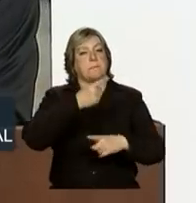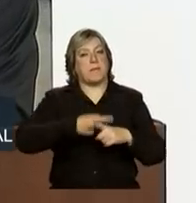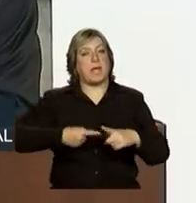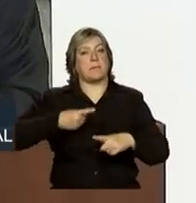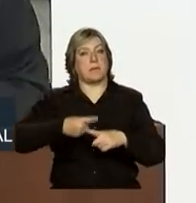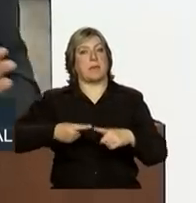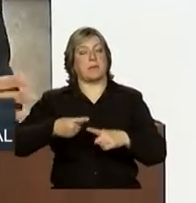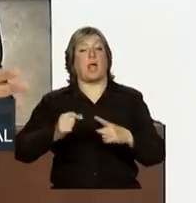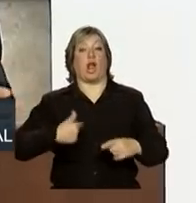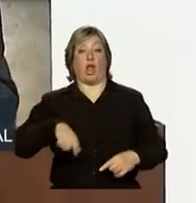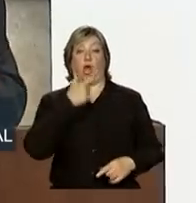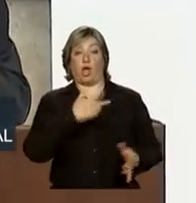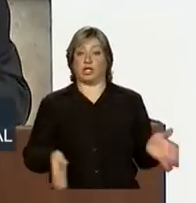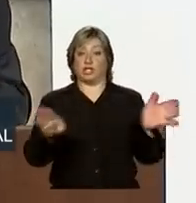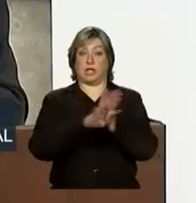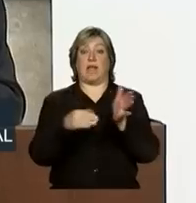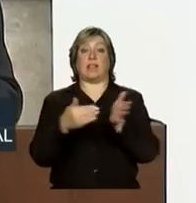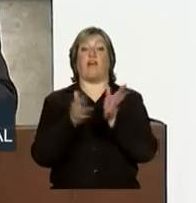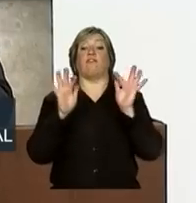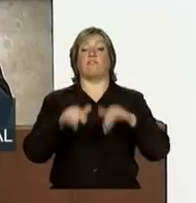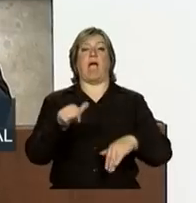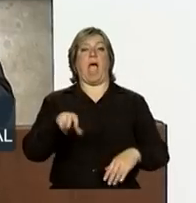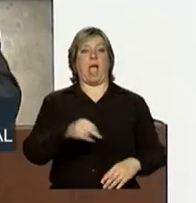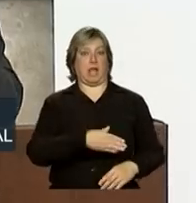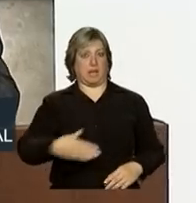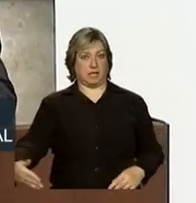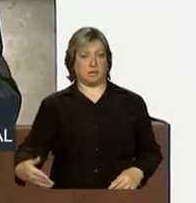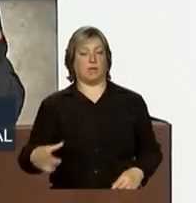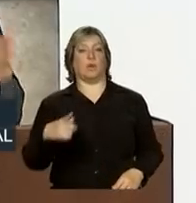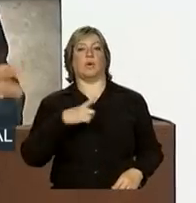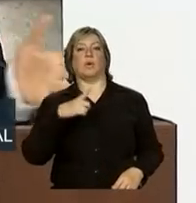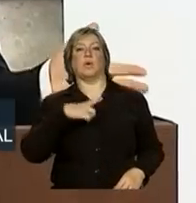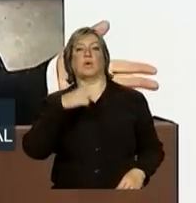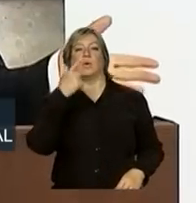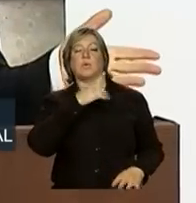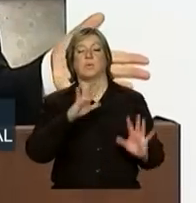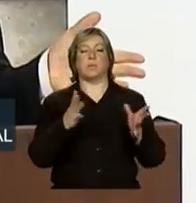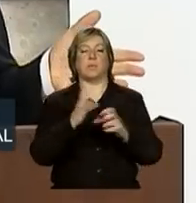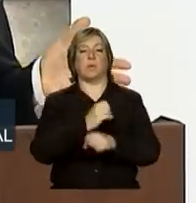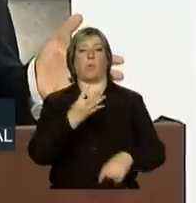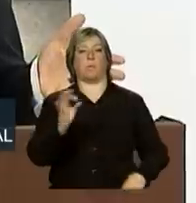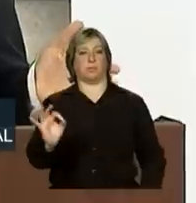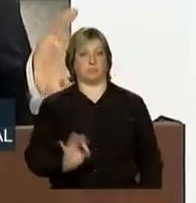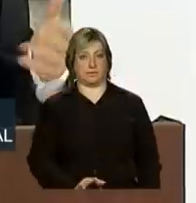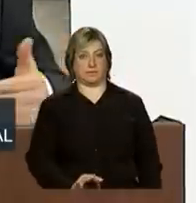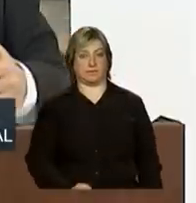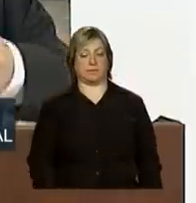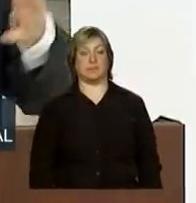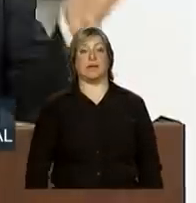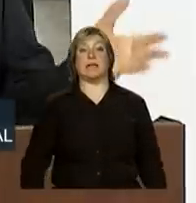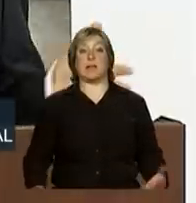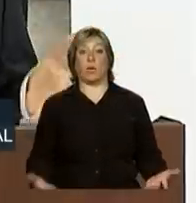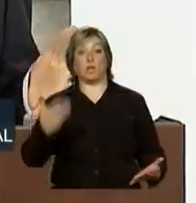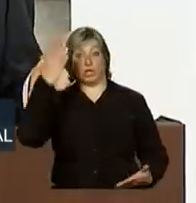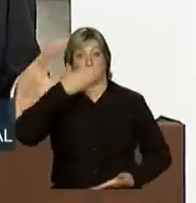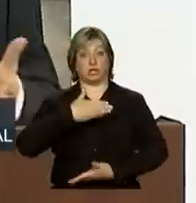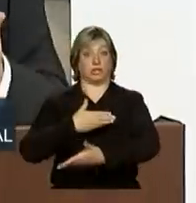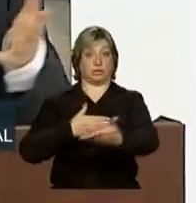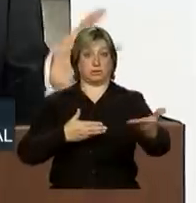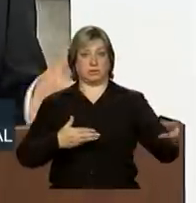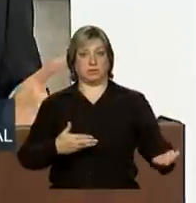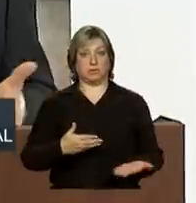e chegaremos ao final do ano com um crescimento anualizado em torno de 4%. Diante do cenário